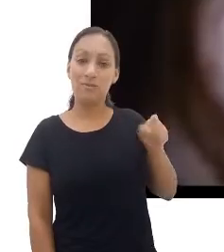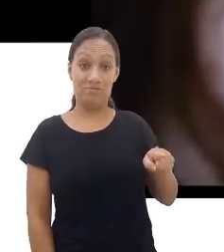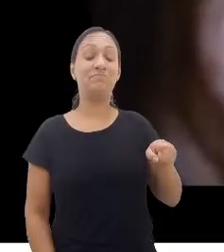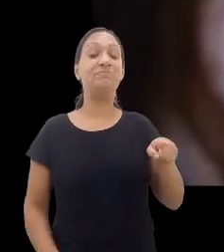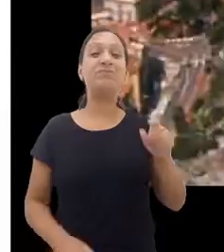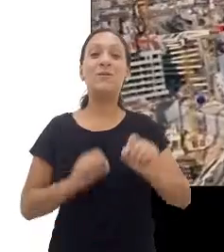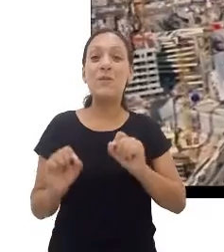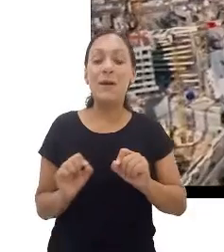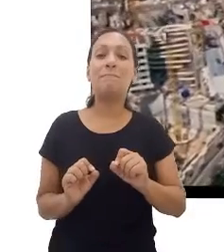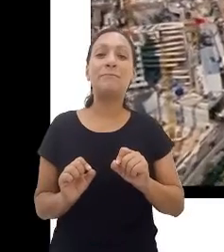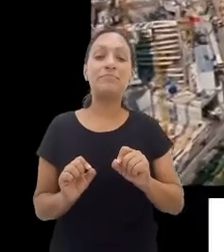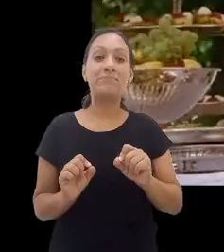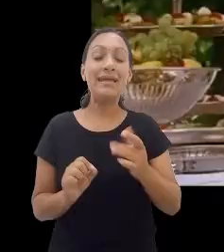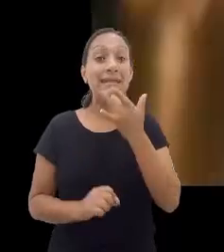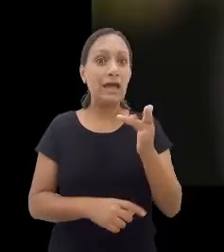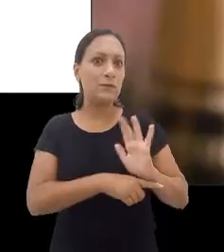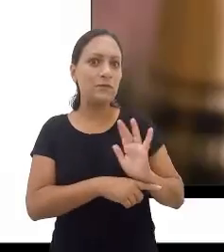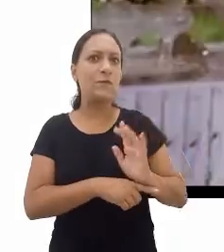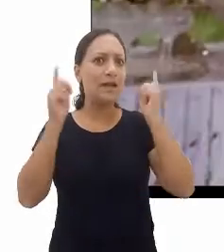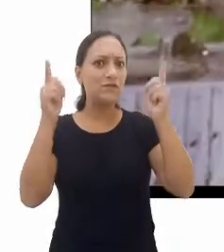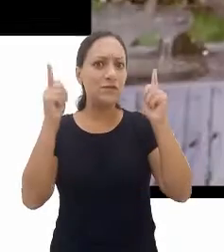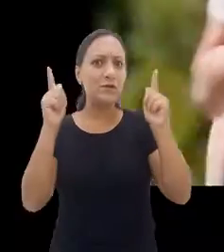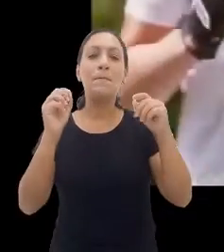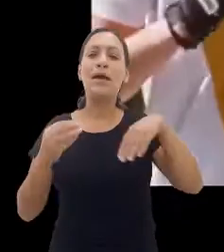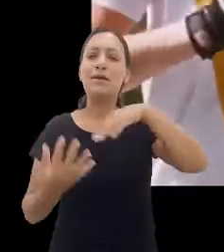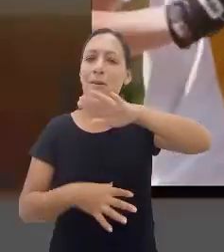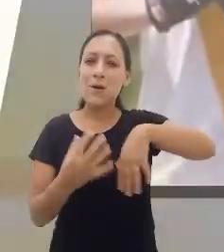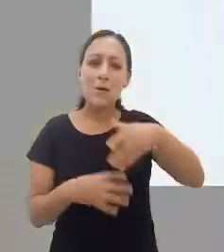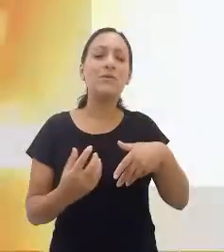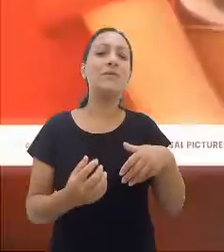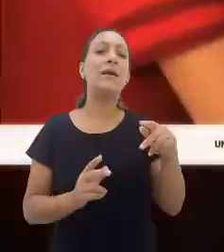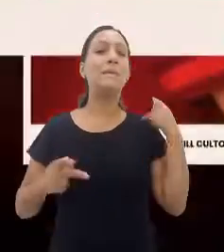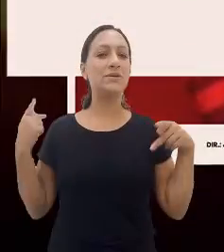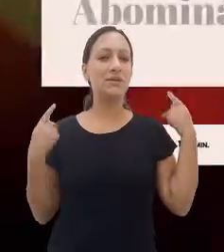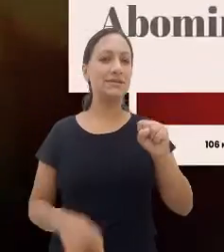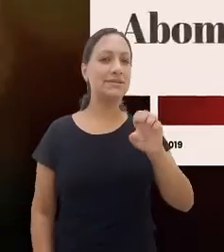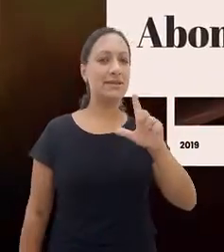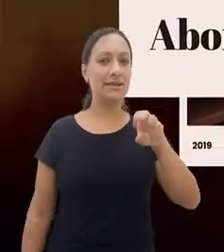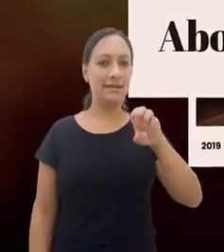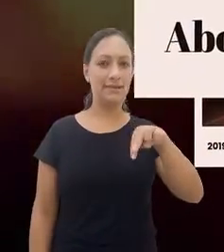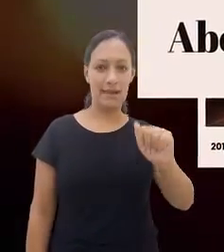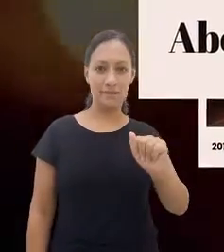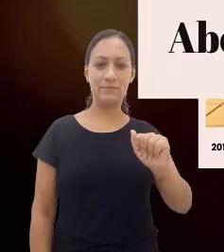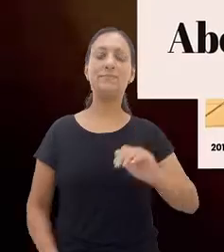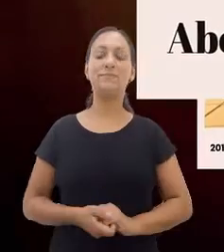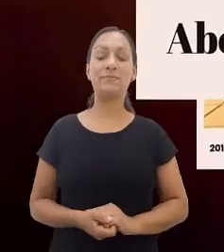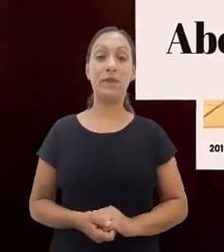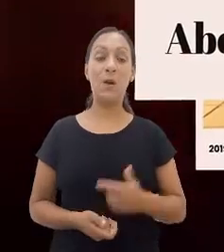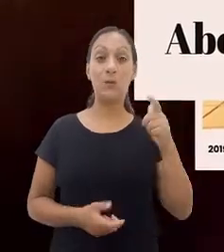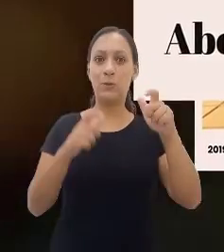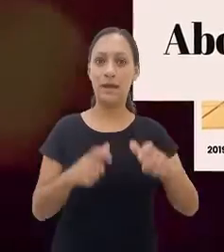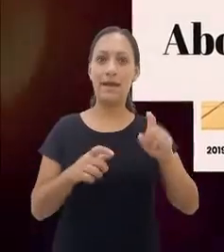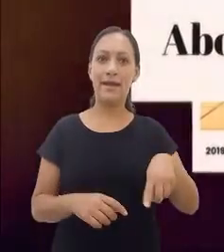sessão da tarde fica garantida com as confusões causadas pela personagem de Selena Gomes. Nossa última parada é na China. Yi,